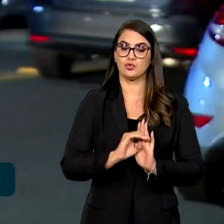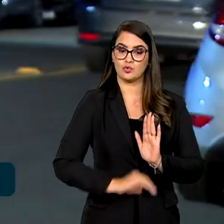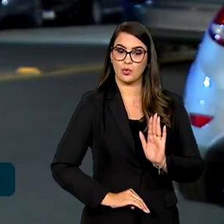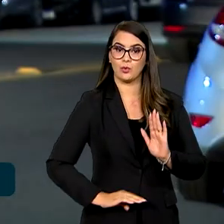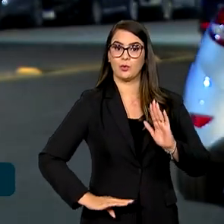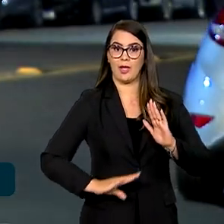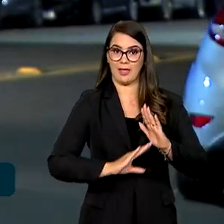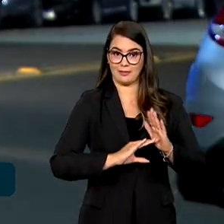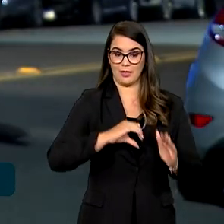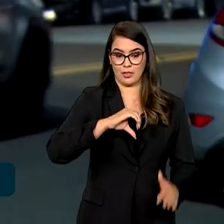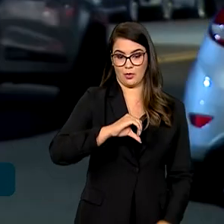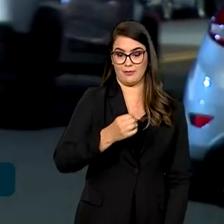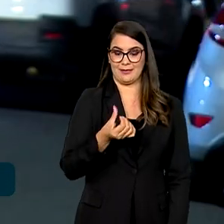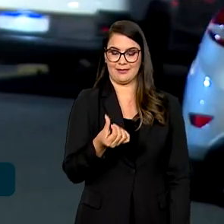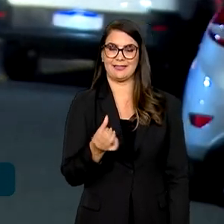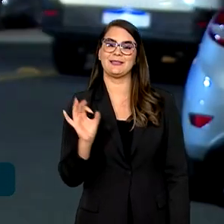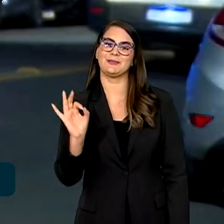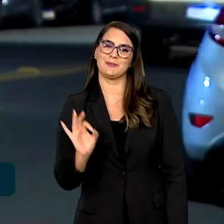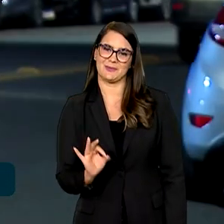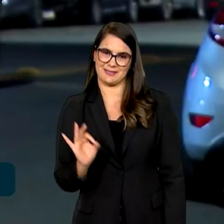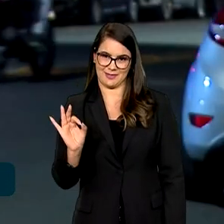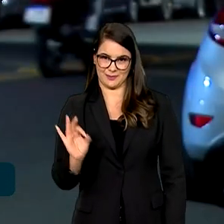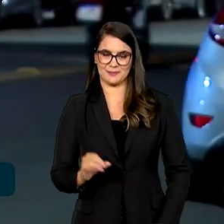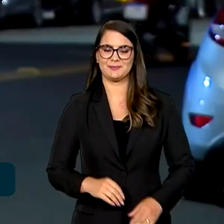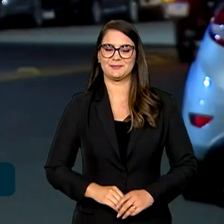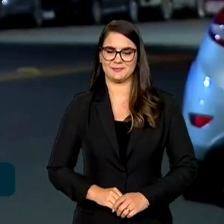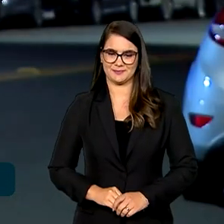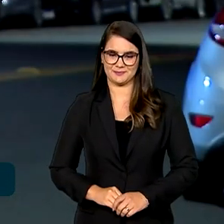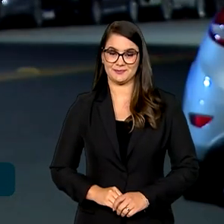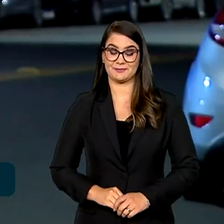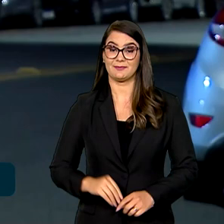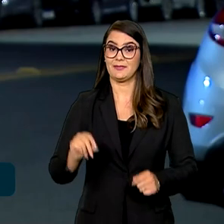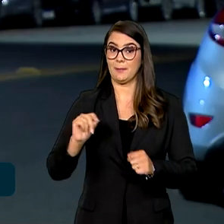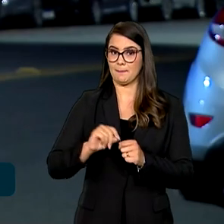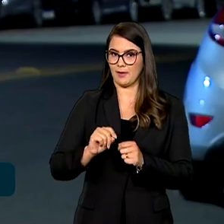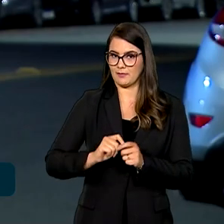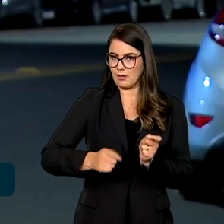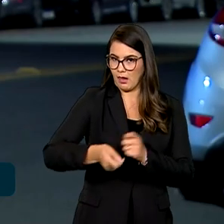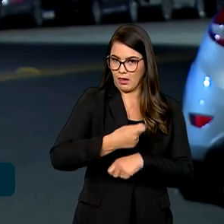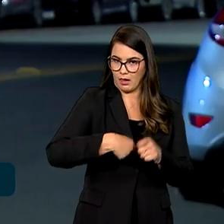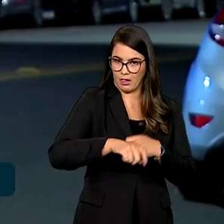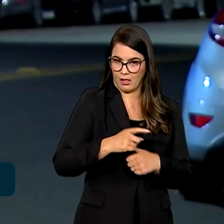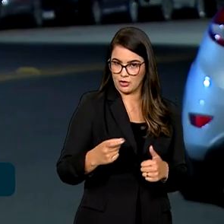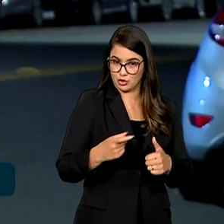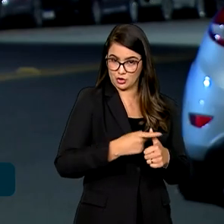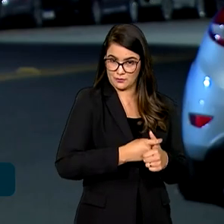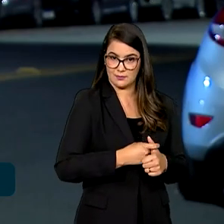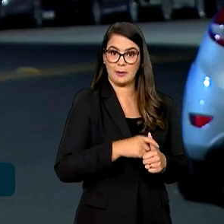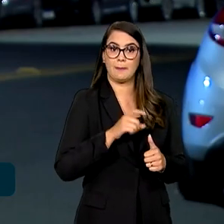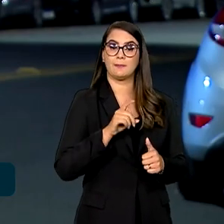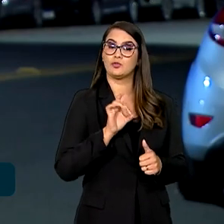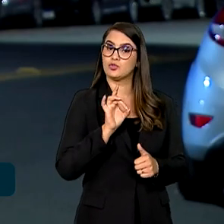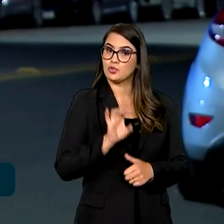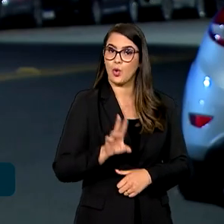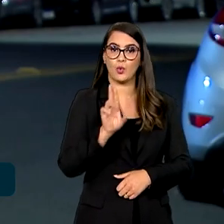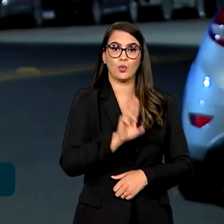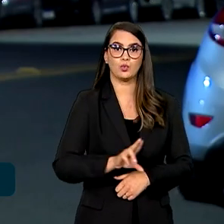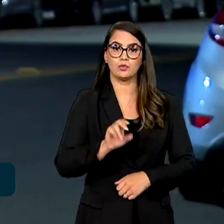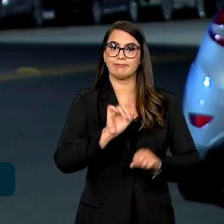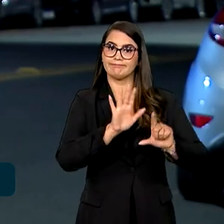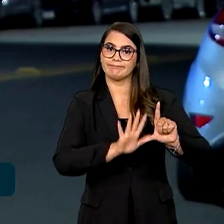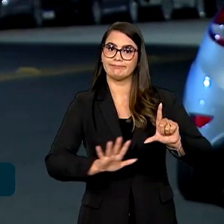chegam a 96%. Agora, atenção, para fazer essa renegociação em qualquer valor é só por meio daquela